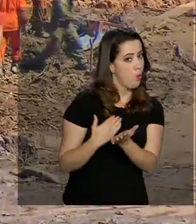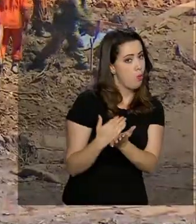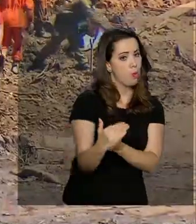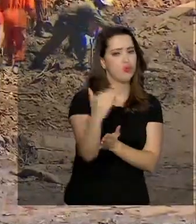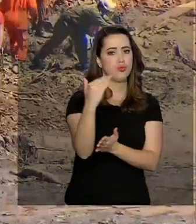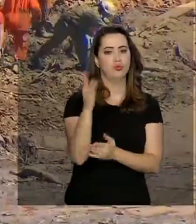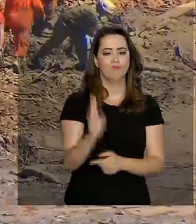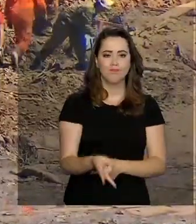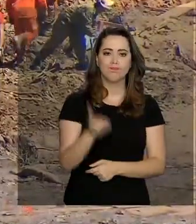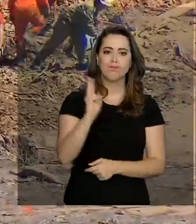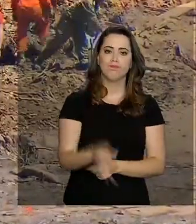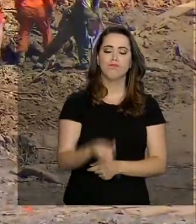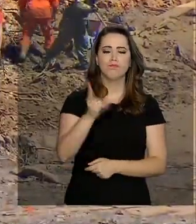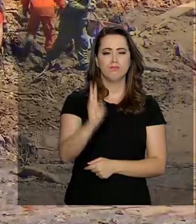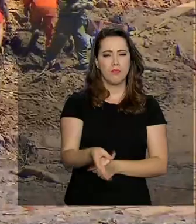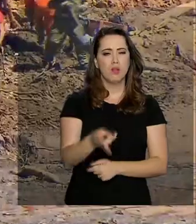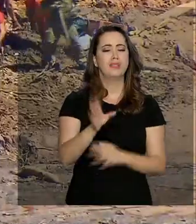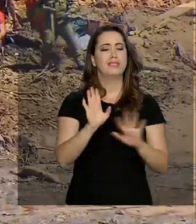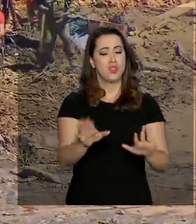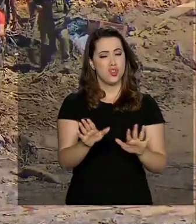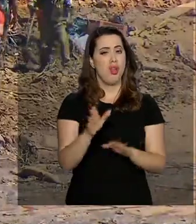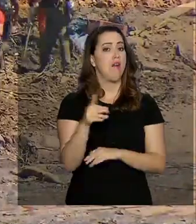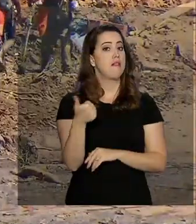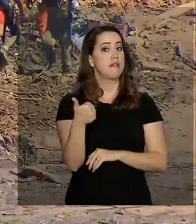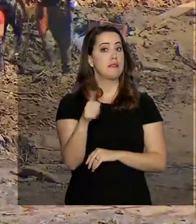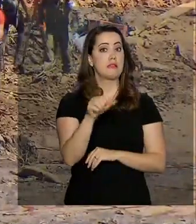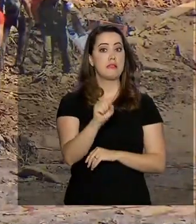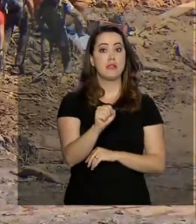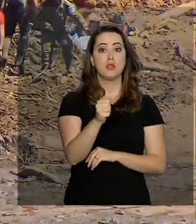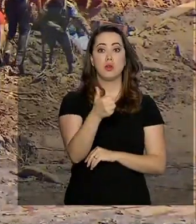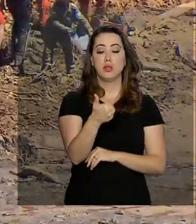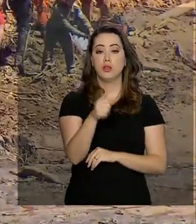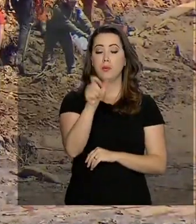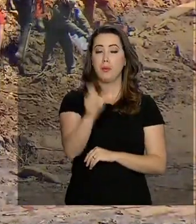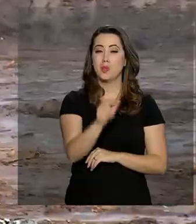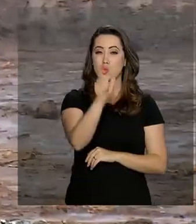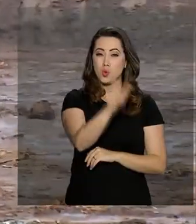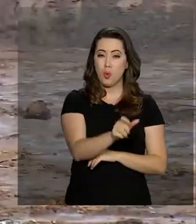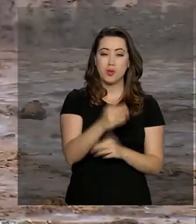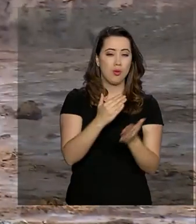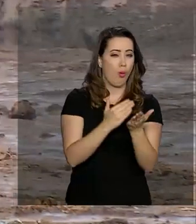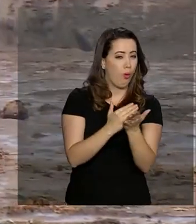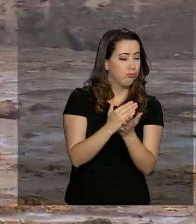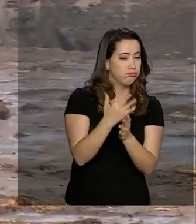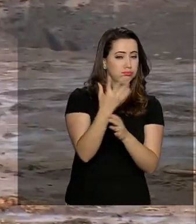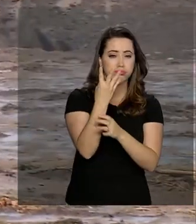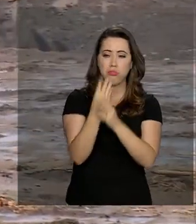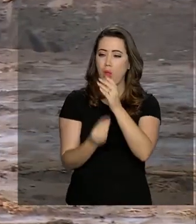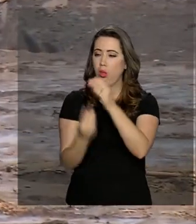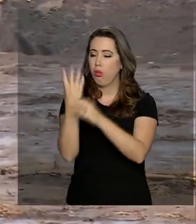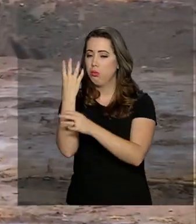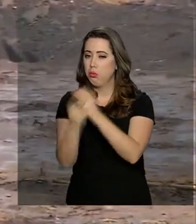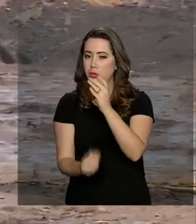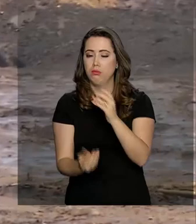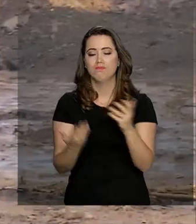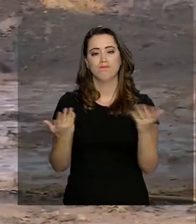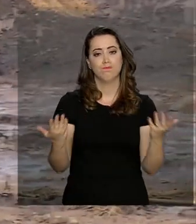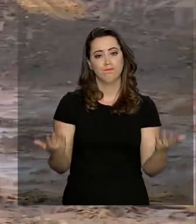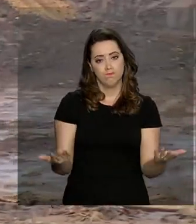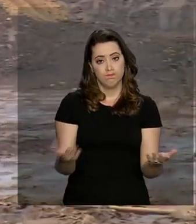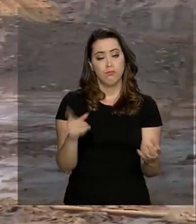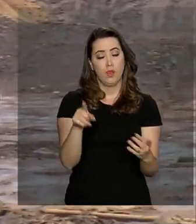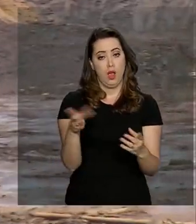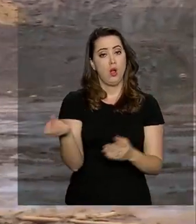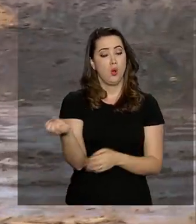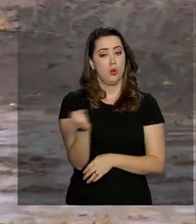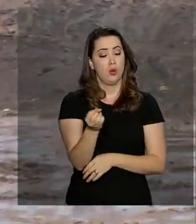Segundo o último balanço, 131 pessoas ainda estão desaparecidas. O número de mortos foi atualizado e